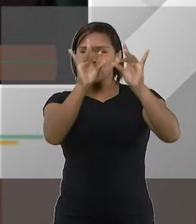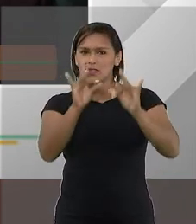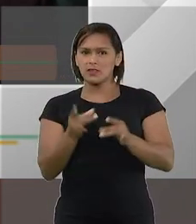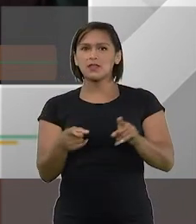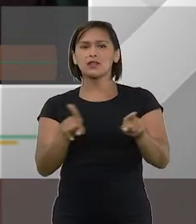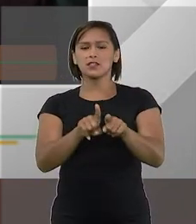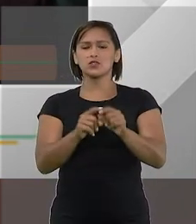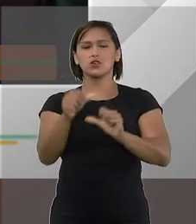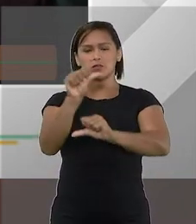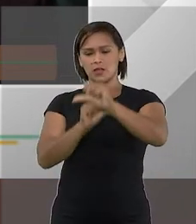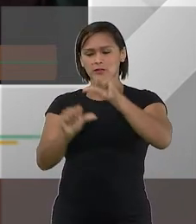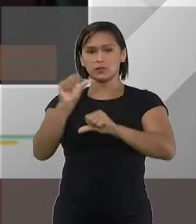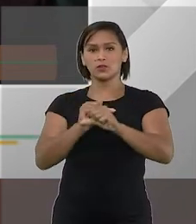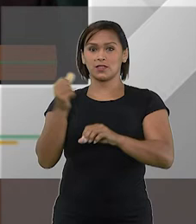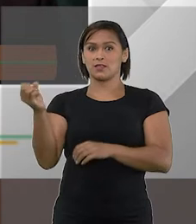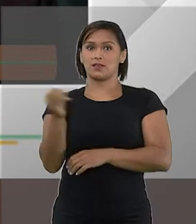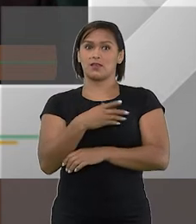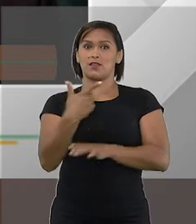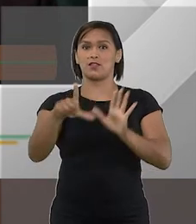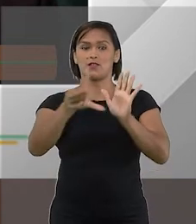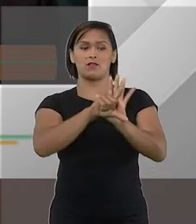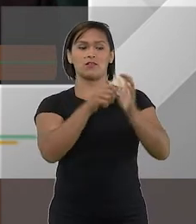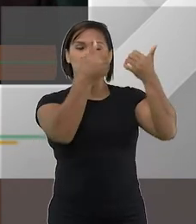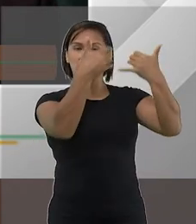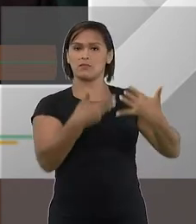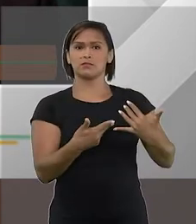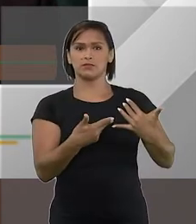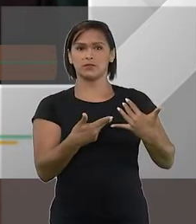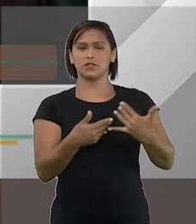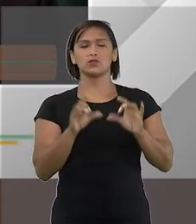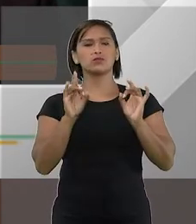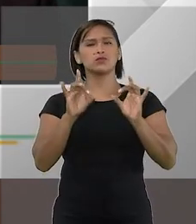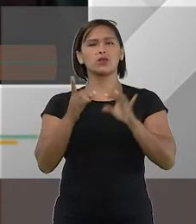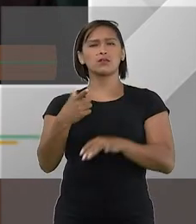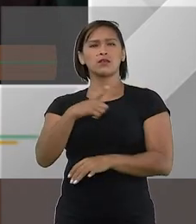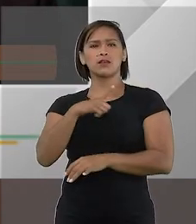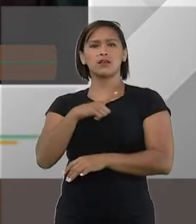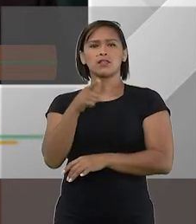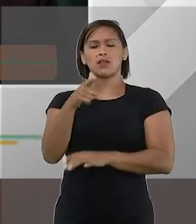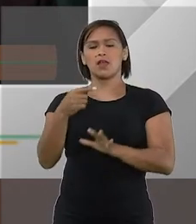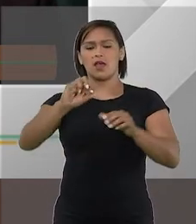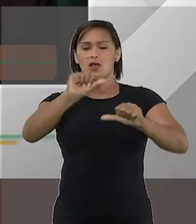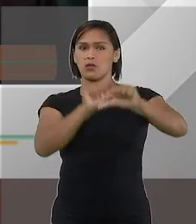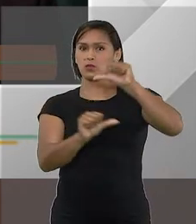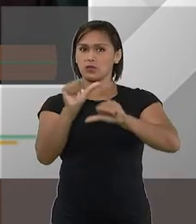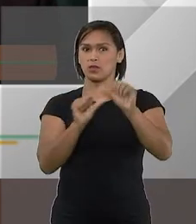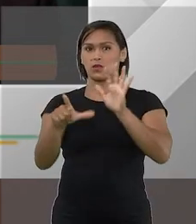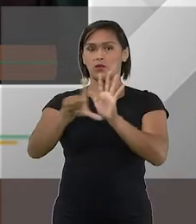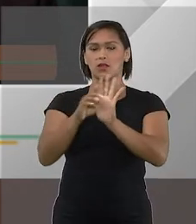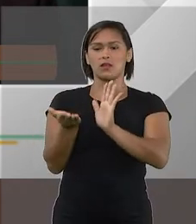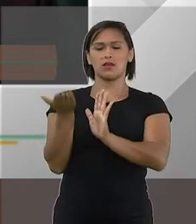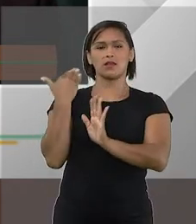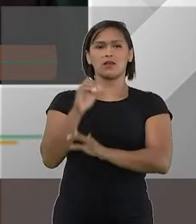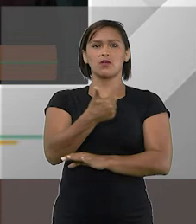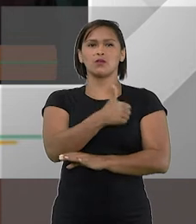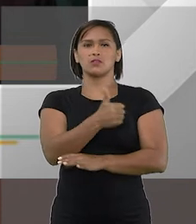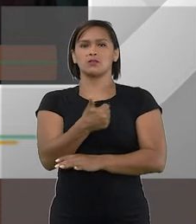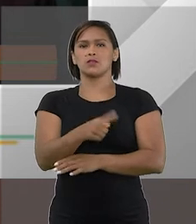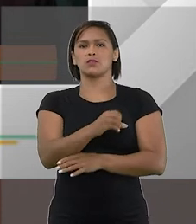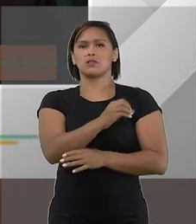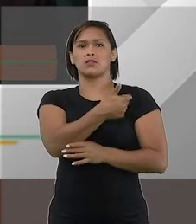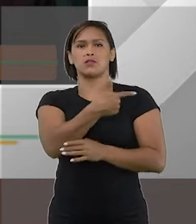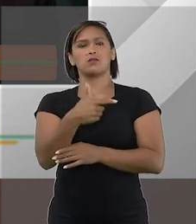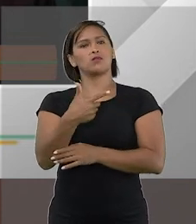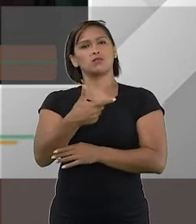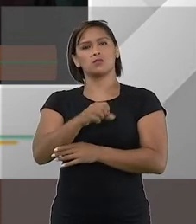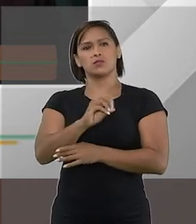detalhes sobre as mudanças que essa nova norma trouxe, só destacando que ela alterou a legislação anterior a 11.101